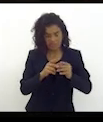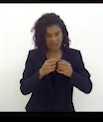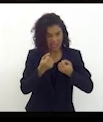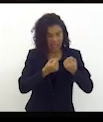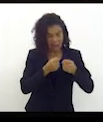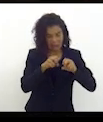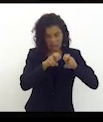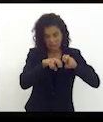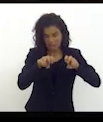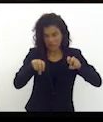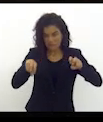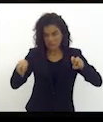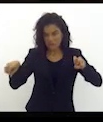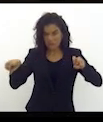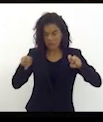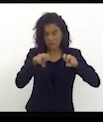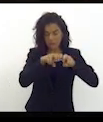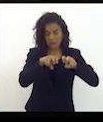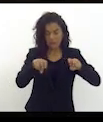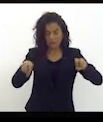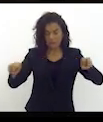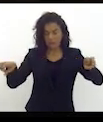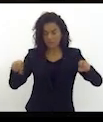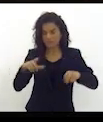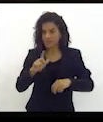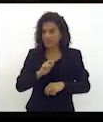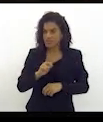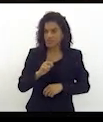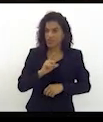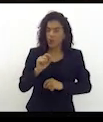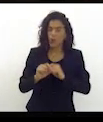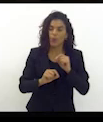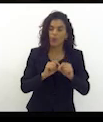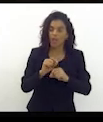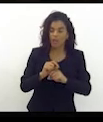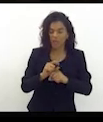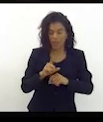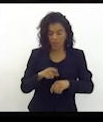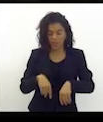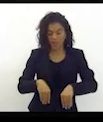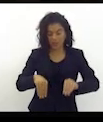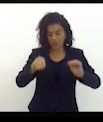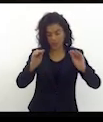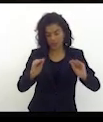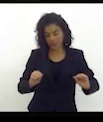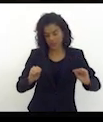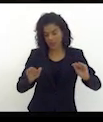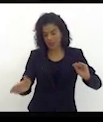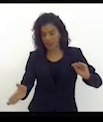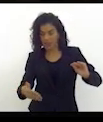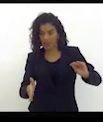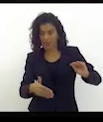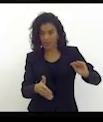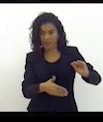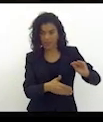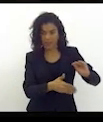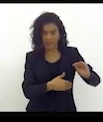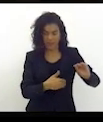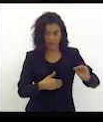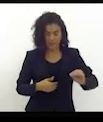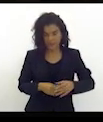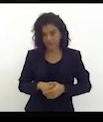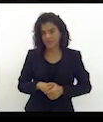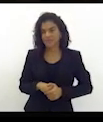tinha uma história sempre debaixo do tapetinho do motorista